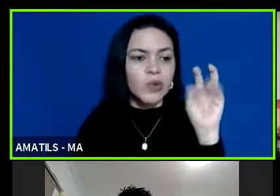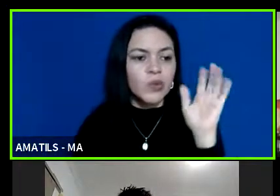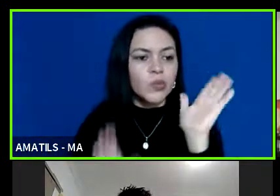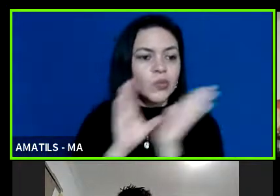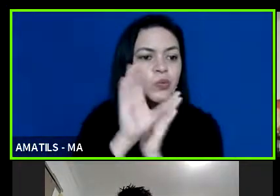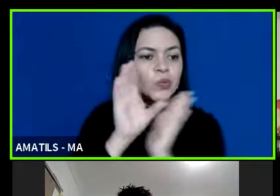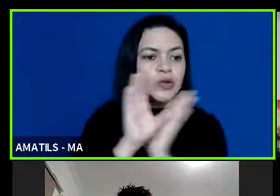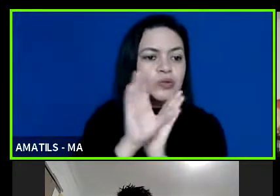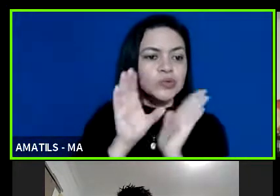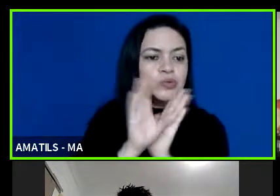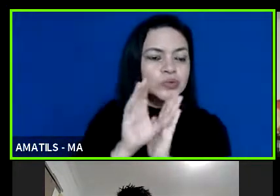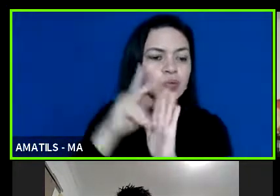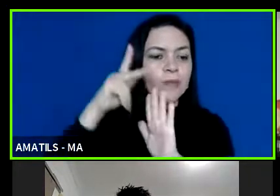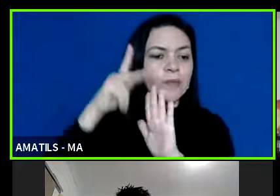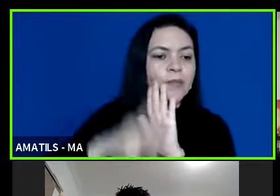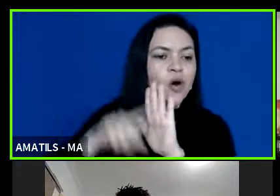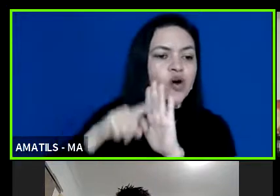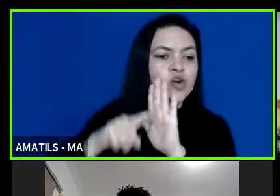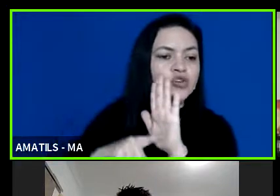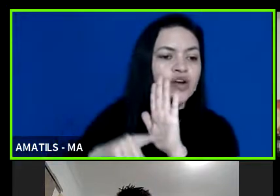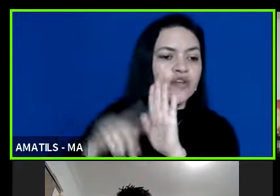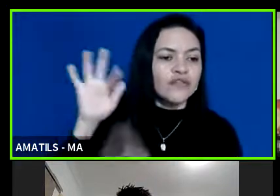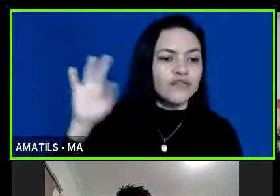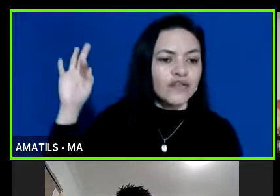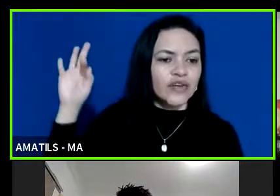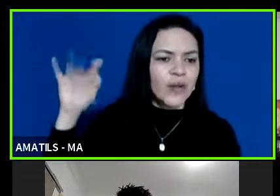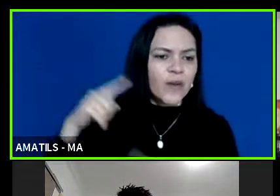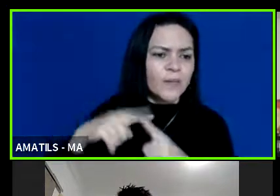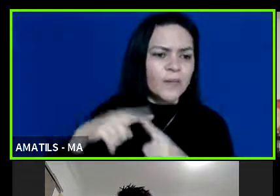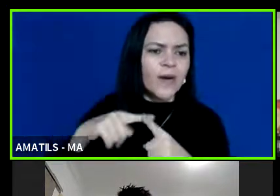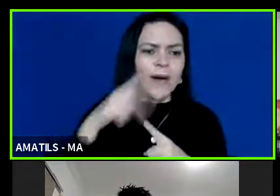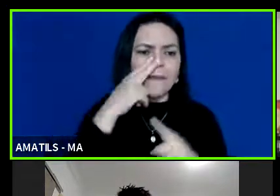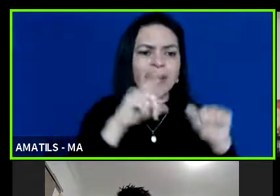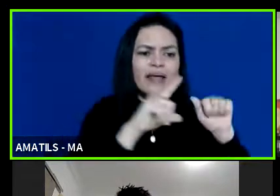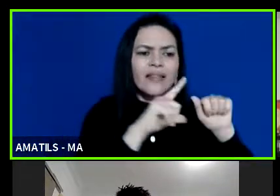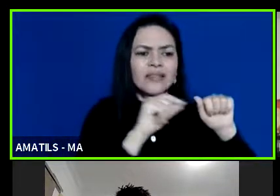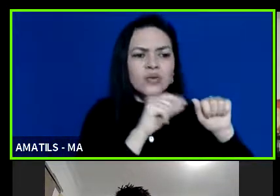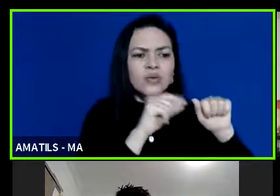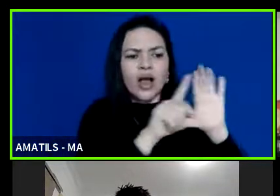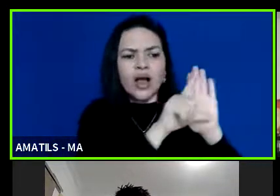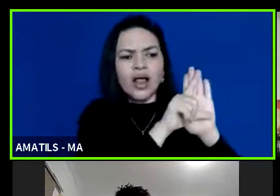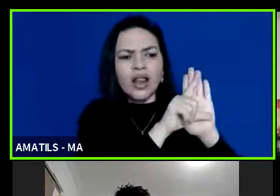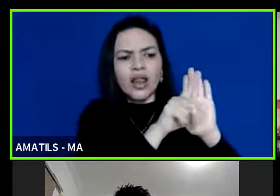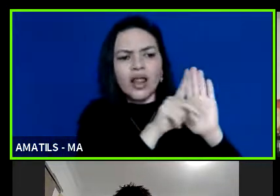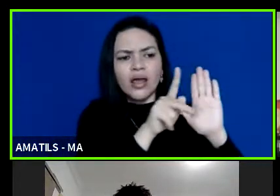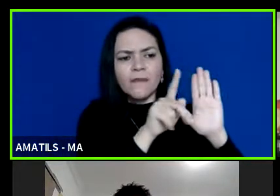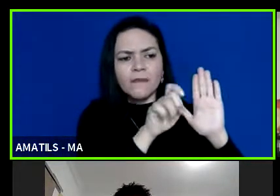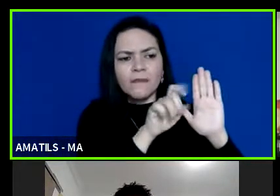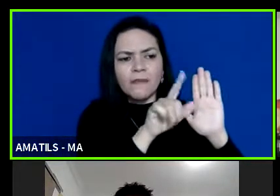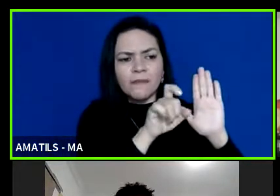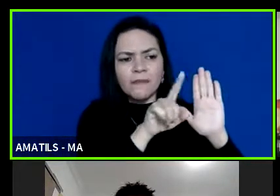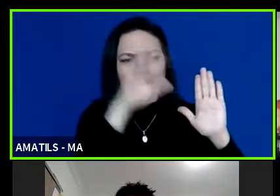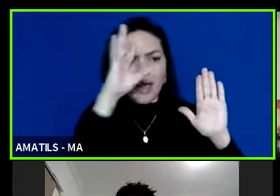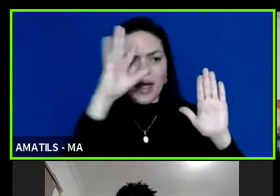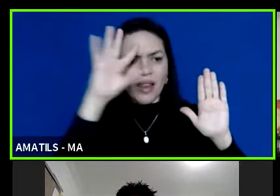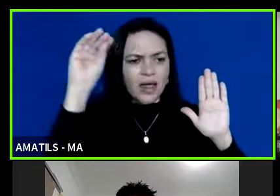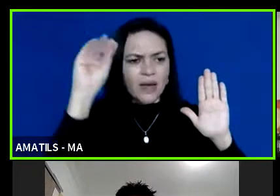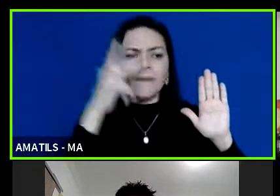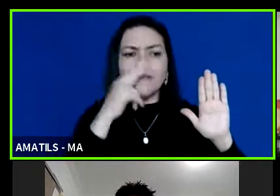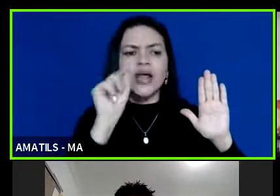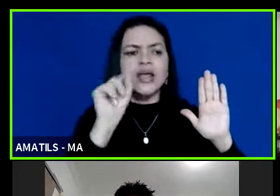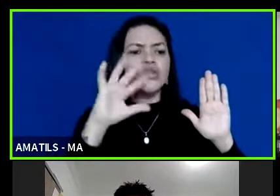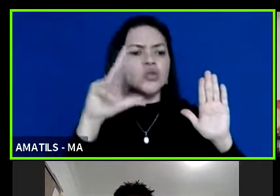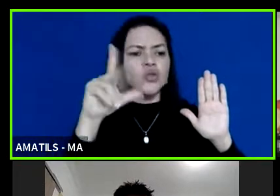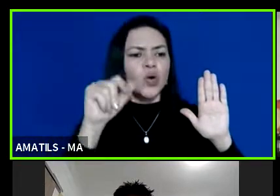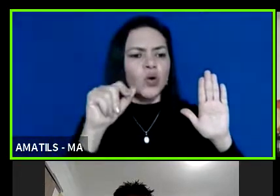projetos federais é porque se não para a memória tem uma lei um artigo na lei que ela é que todo recurso via lei de incentivo